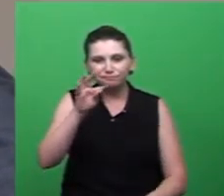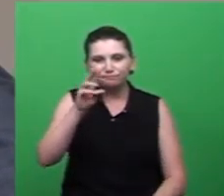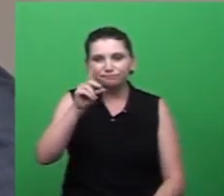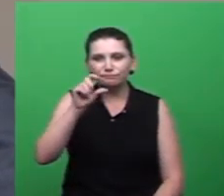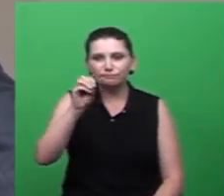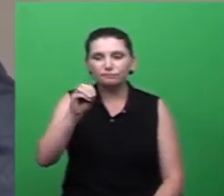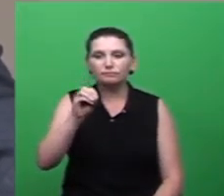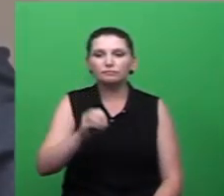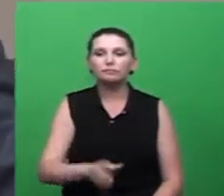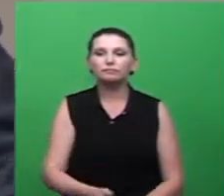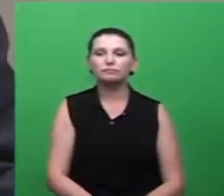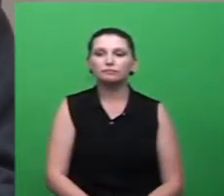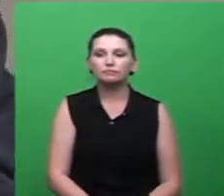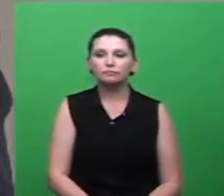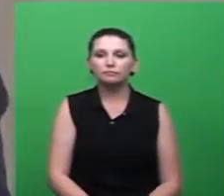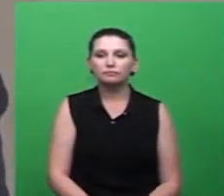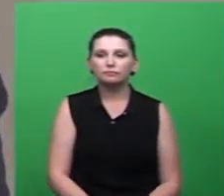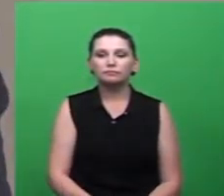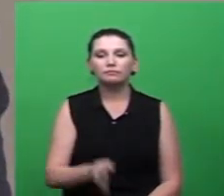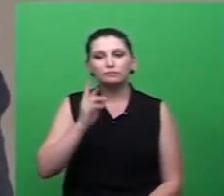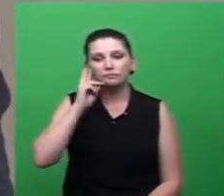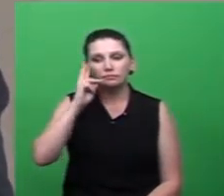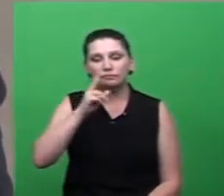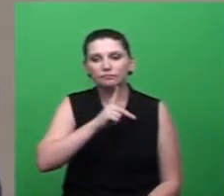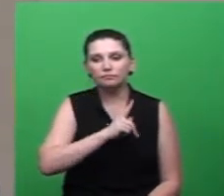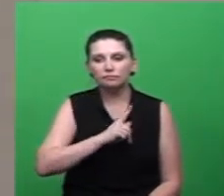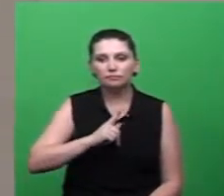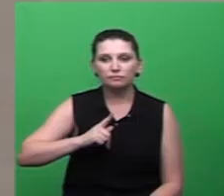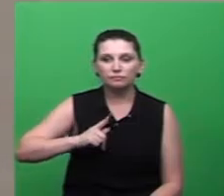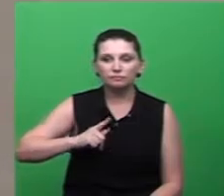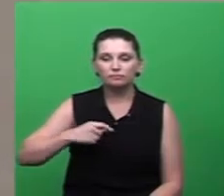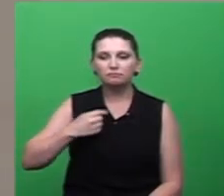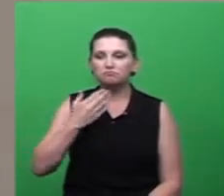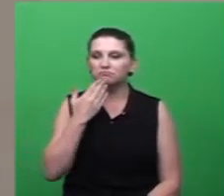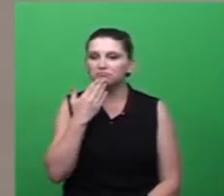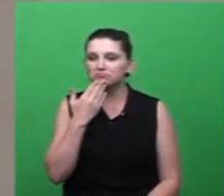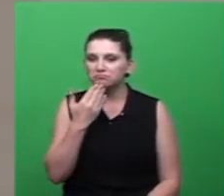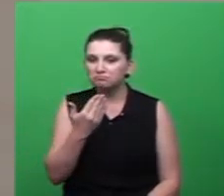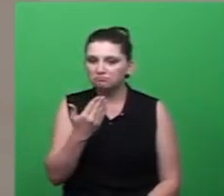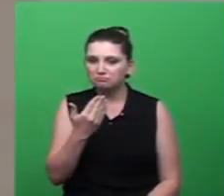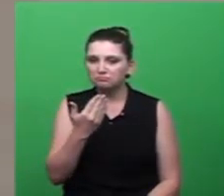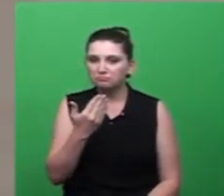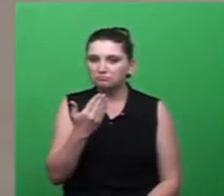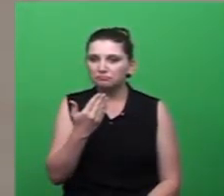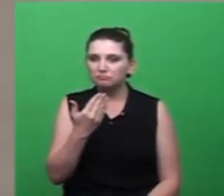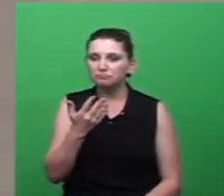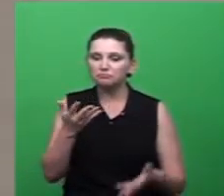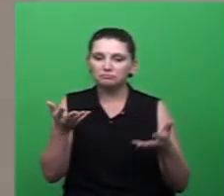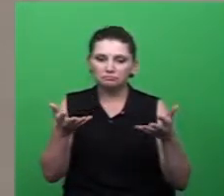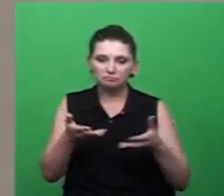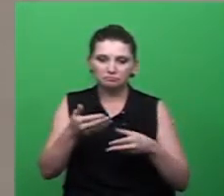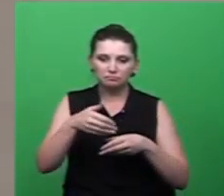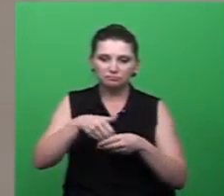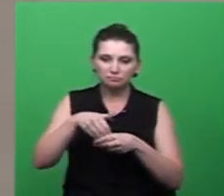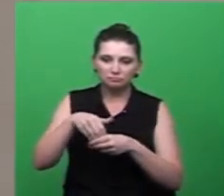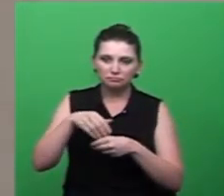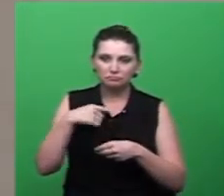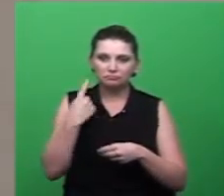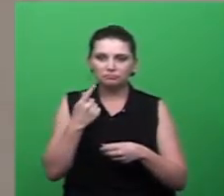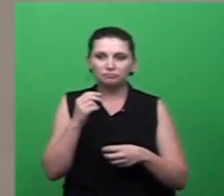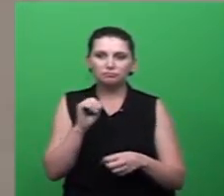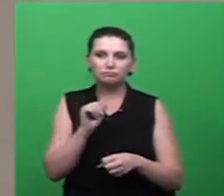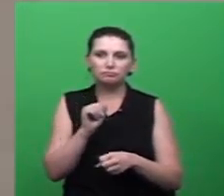Mendonça. Senhor presidente, eu solicito, então, que após a votação, que